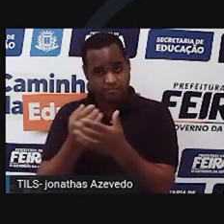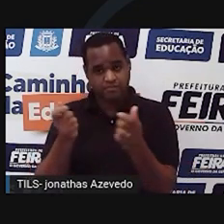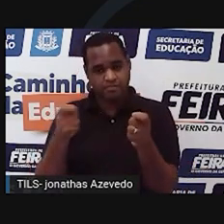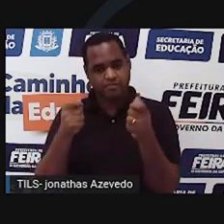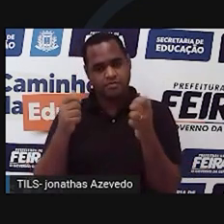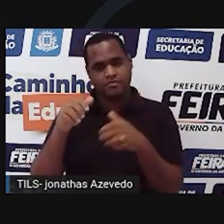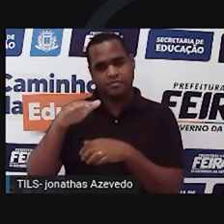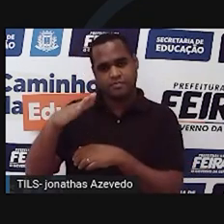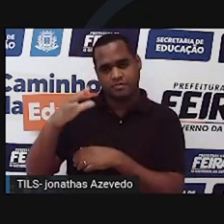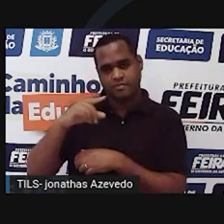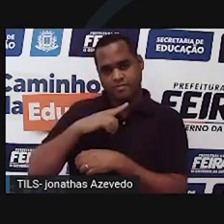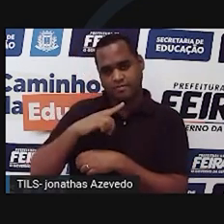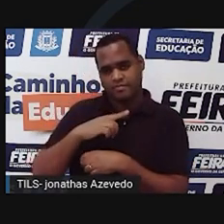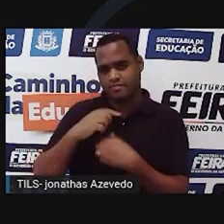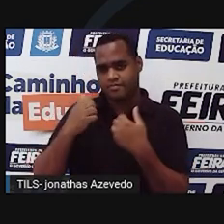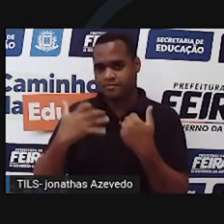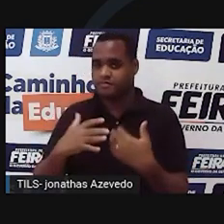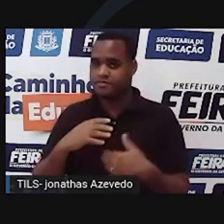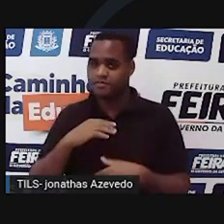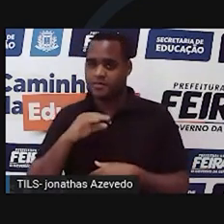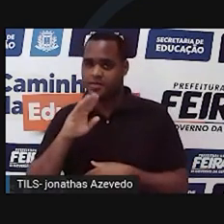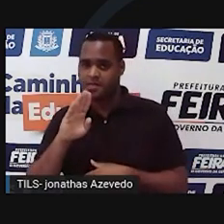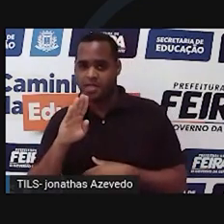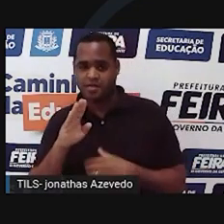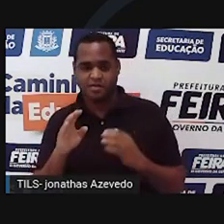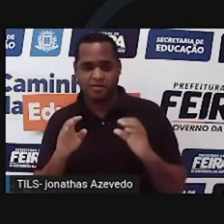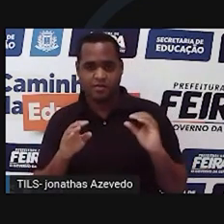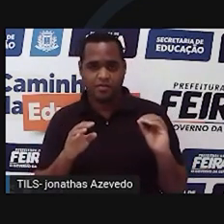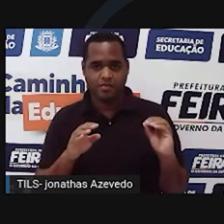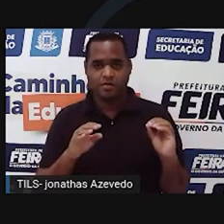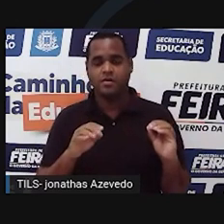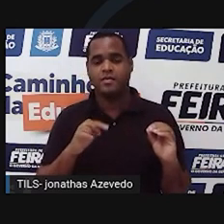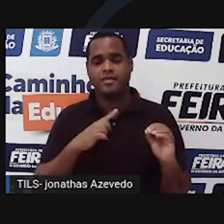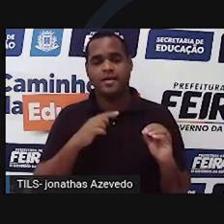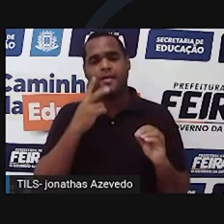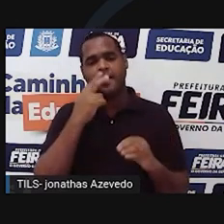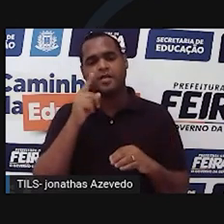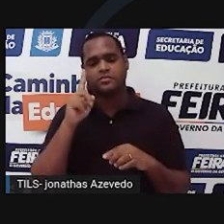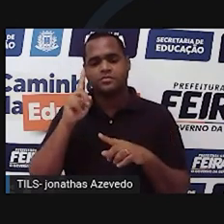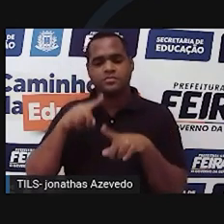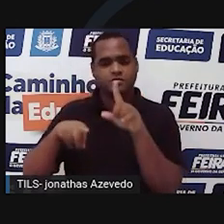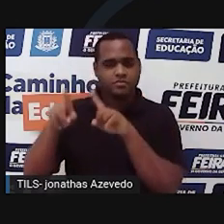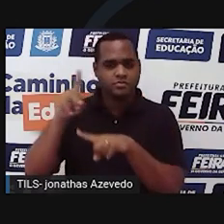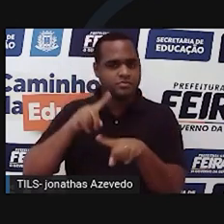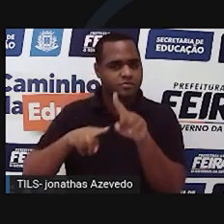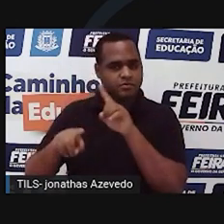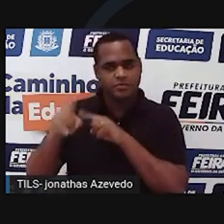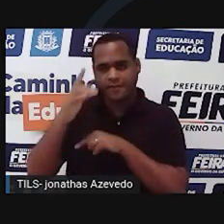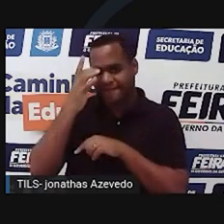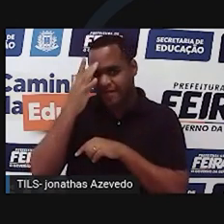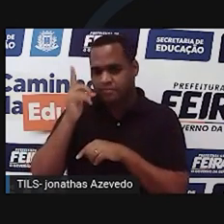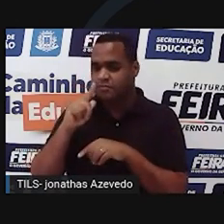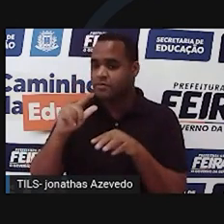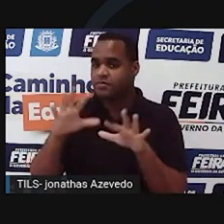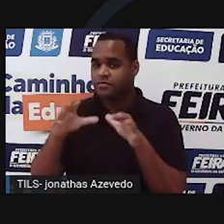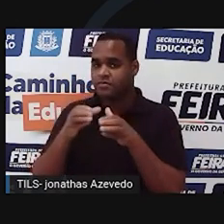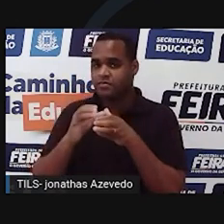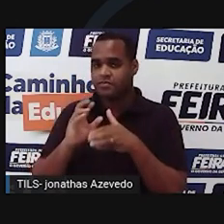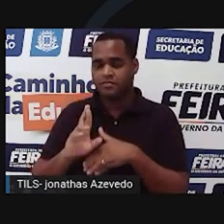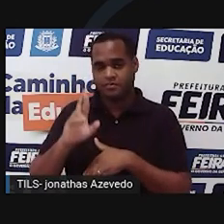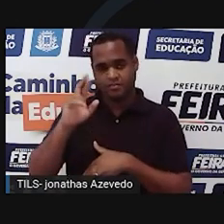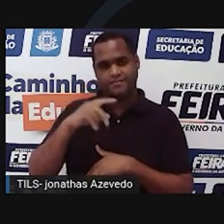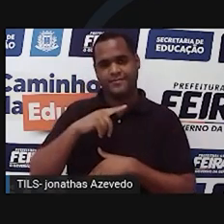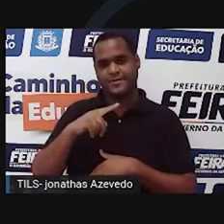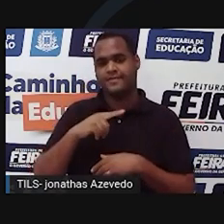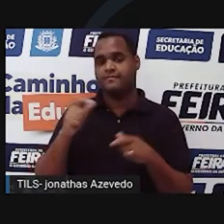pouco do que tem no A e do que tem no B, né? Que tem no AB. São capazes de liderar e de motivar facilmente um grupo de pessoas, mas, por outro